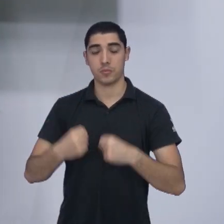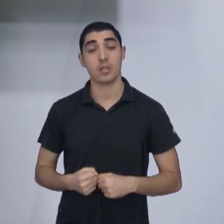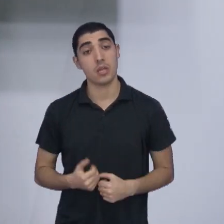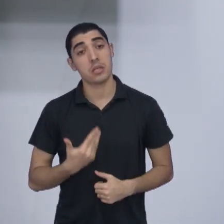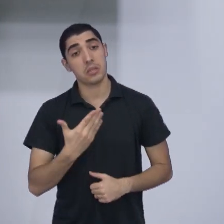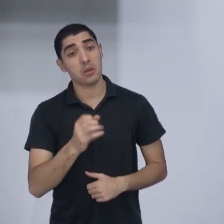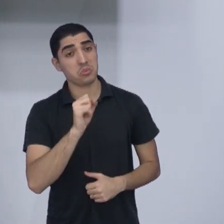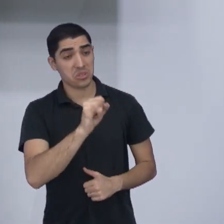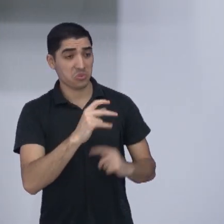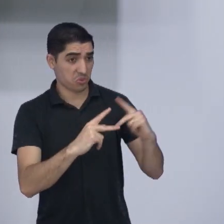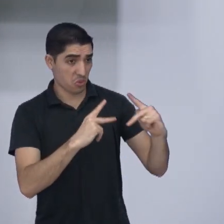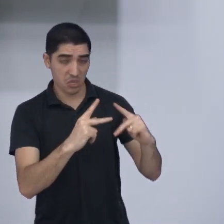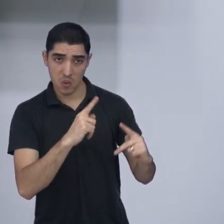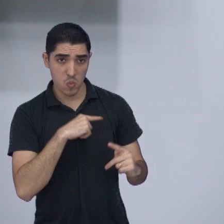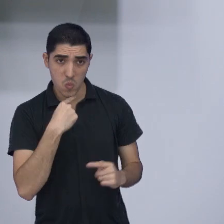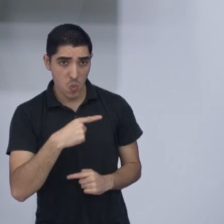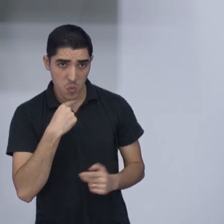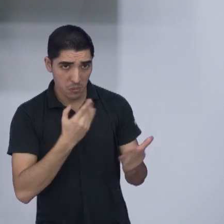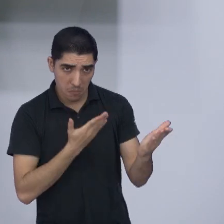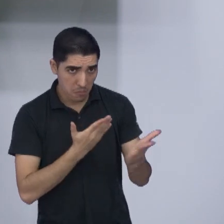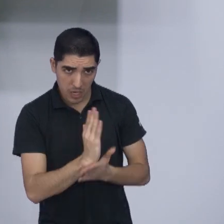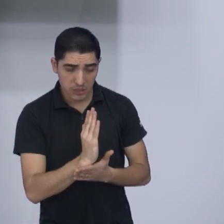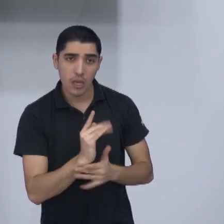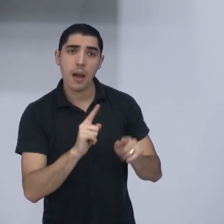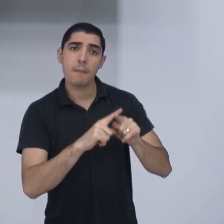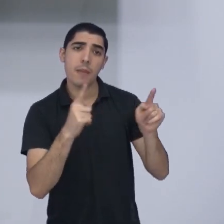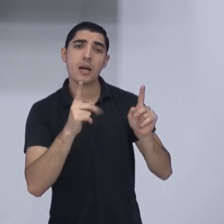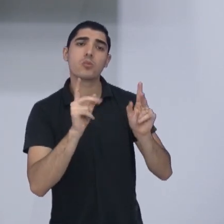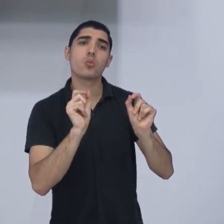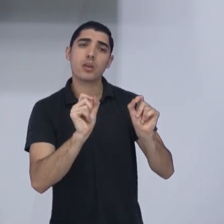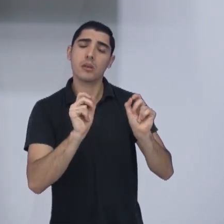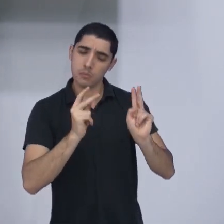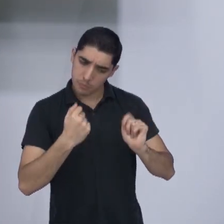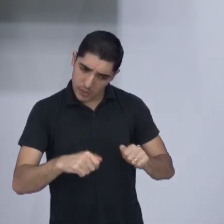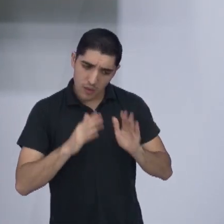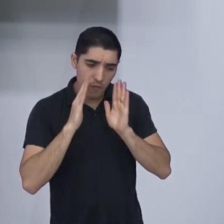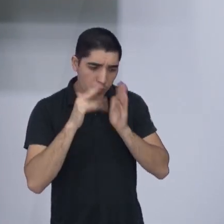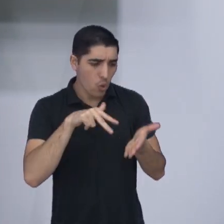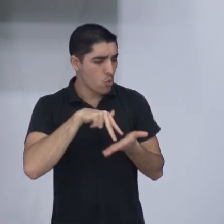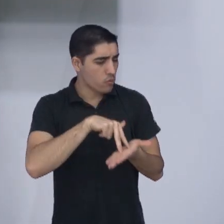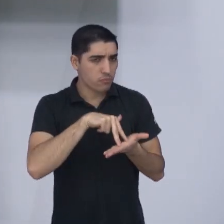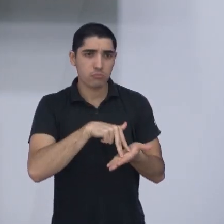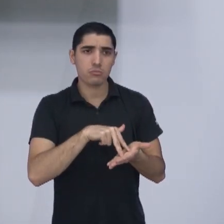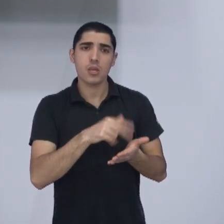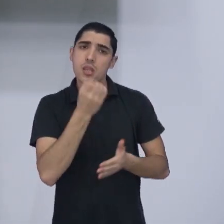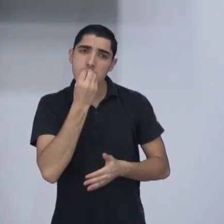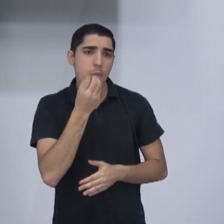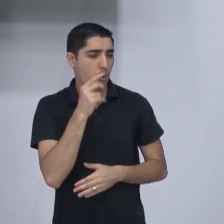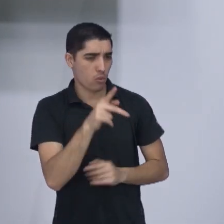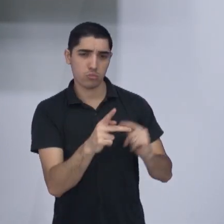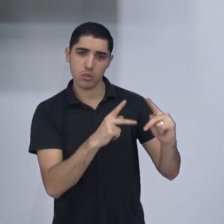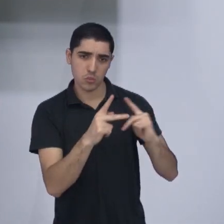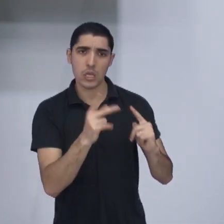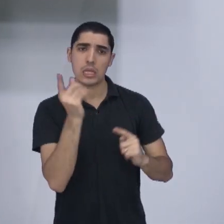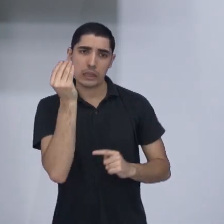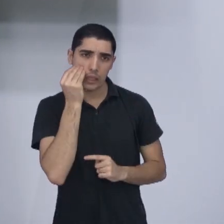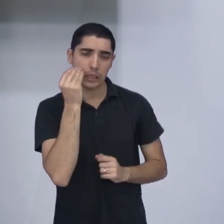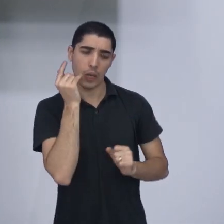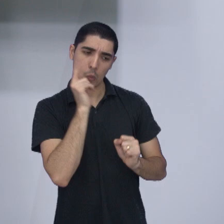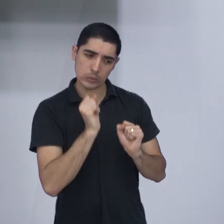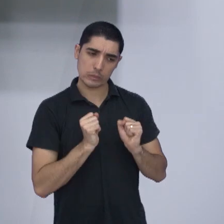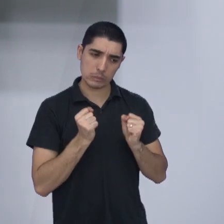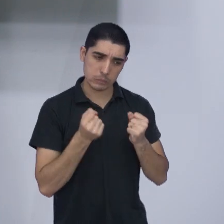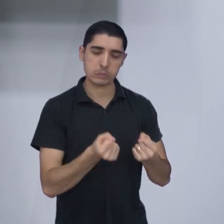classificação também não venha, é assim, ter na cabeça também, levantar a cabeça, seguir para a próxima e saber que fez um bom papel, chegou na segunda